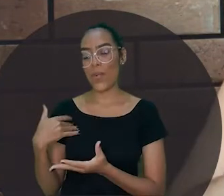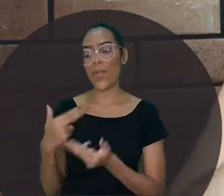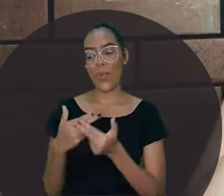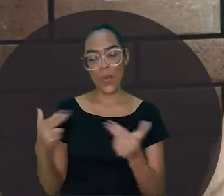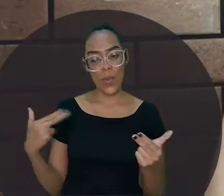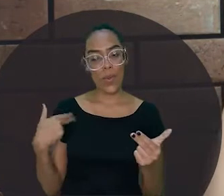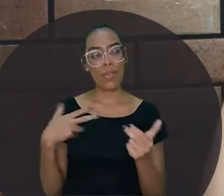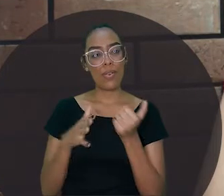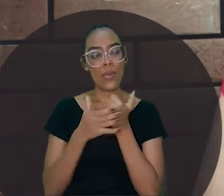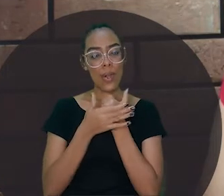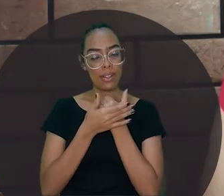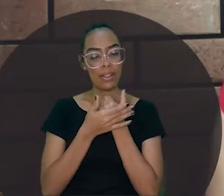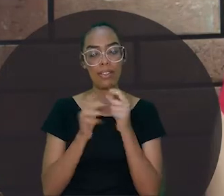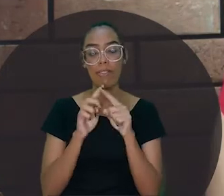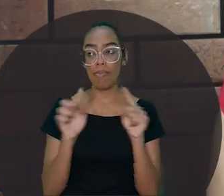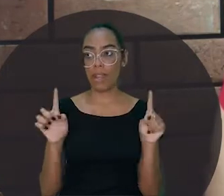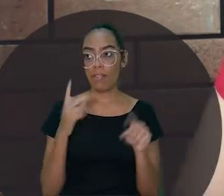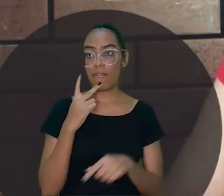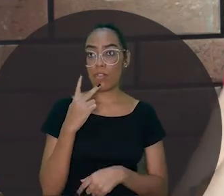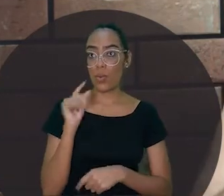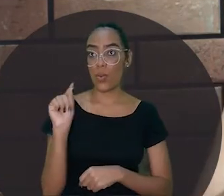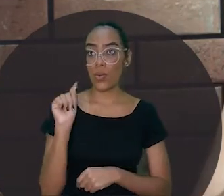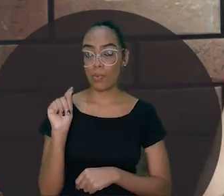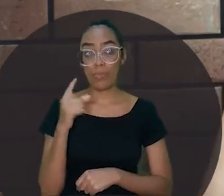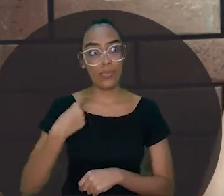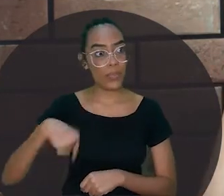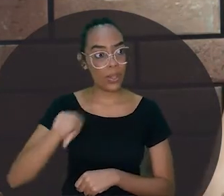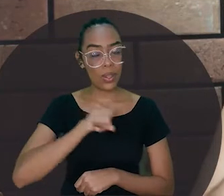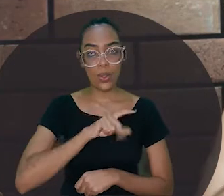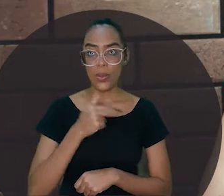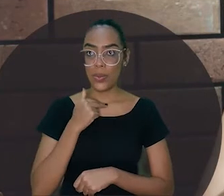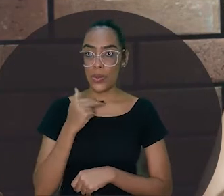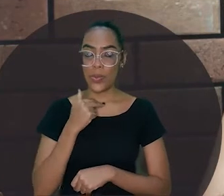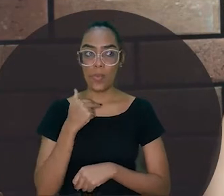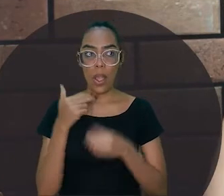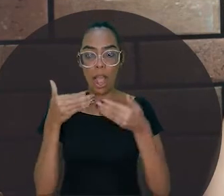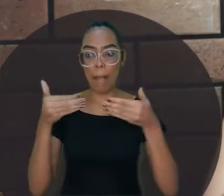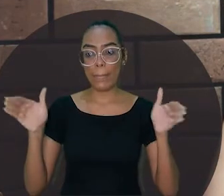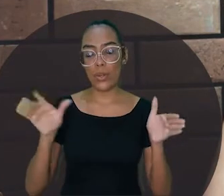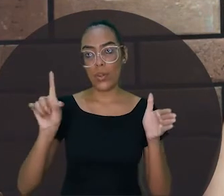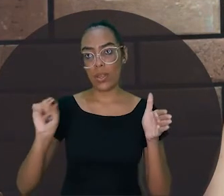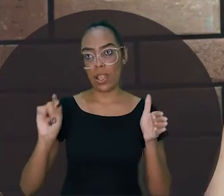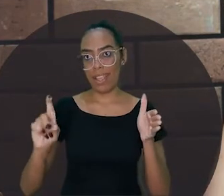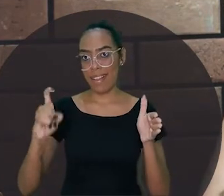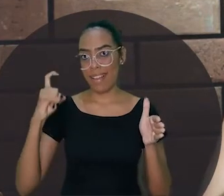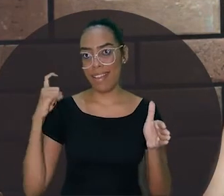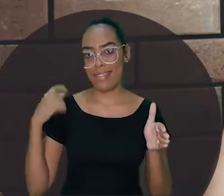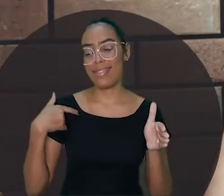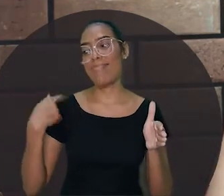coco onde estava guardado a noite dentro. Mas ela disse para os rapazes, não podem abrir